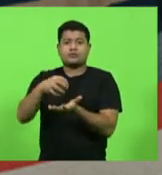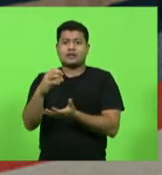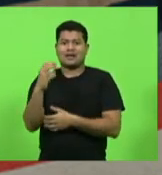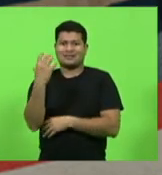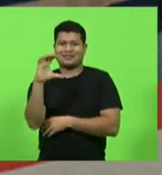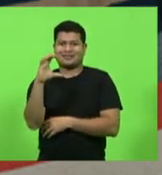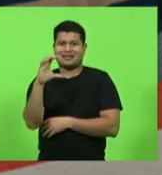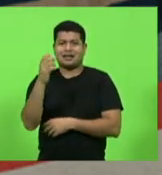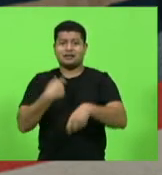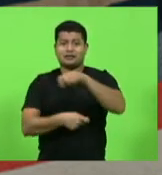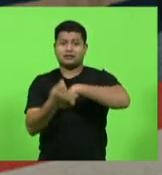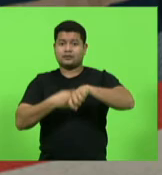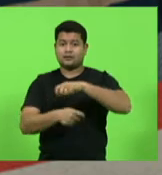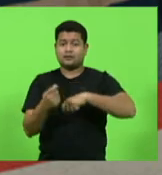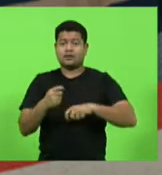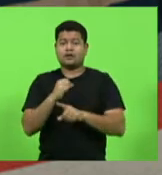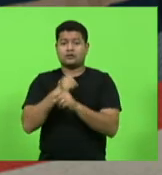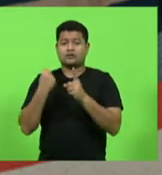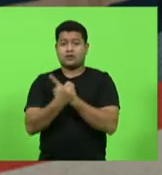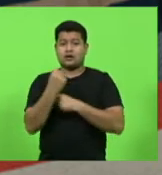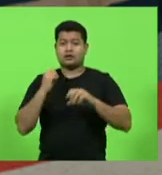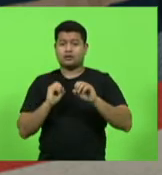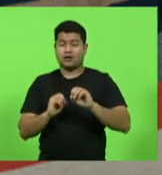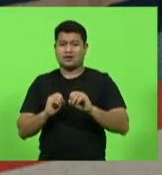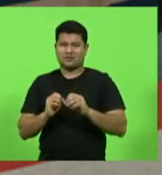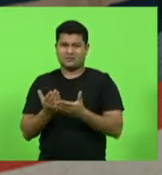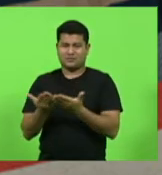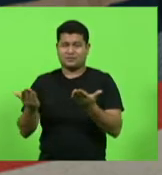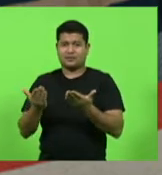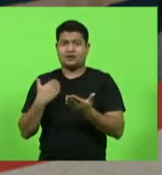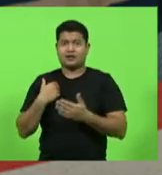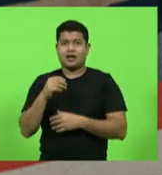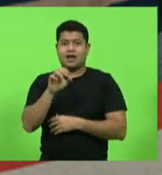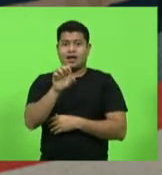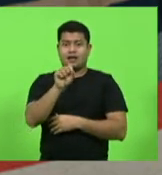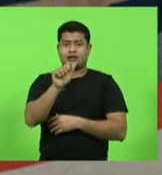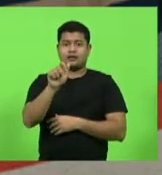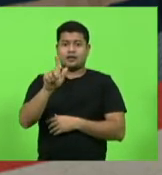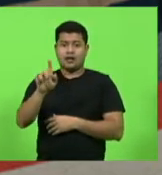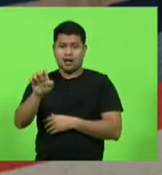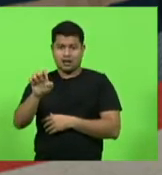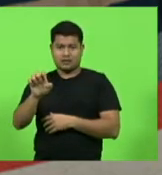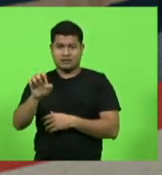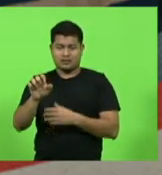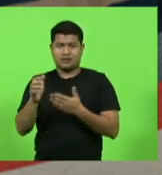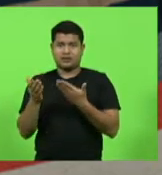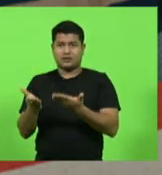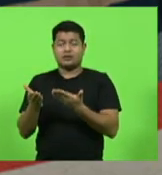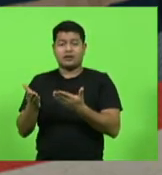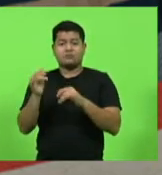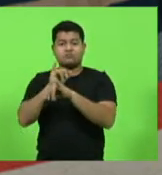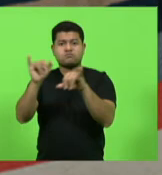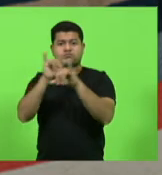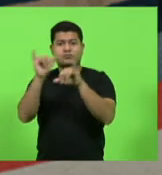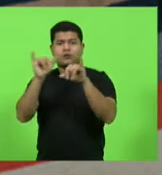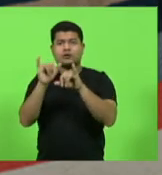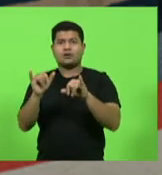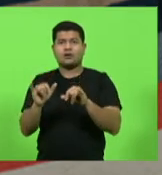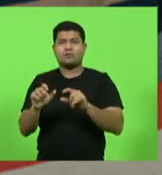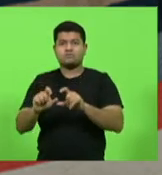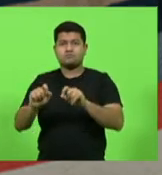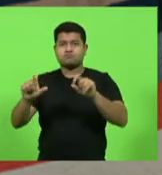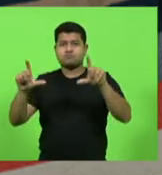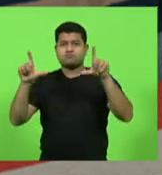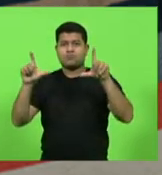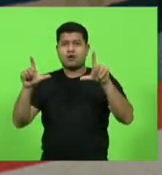Administração e Socioeconômicas, da ESAG, da Universidade do Estado de Santa Catarina, que ao divulgar o seu banner, coloca